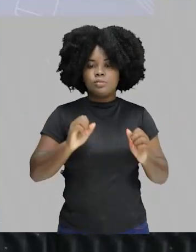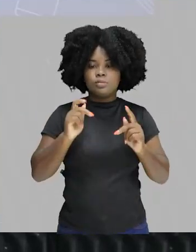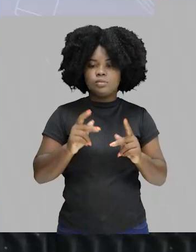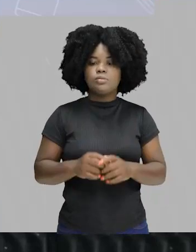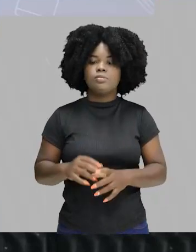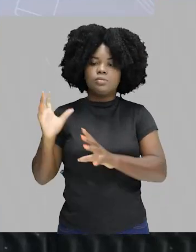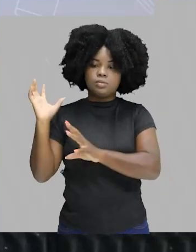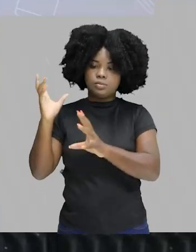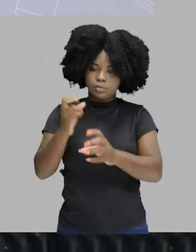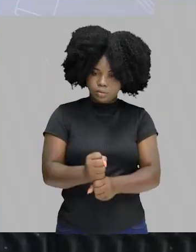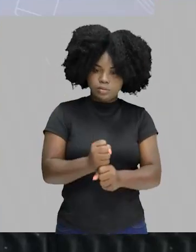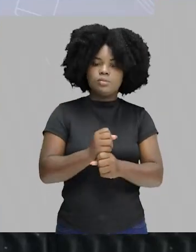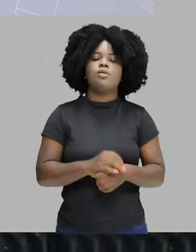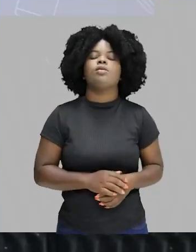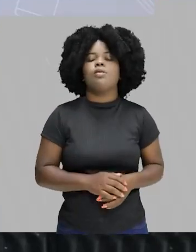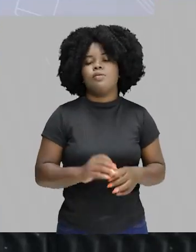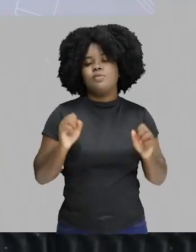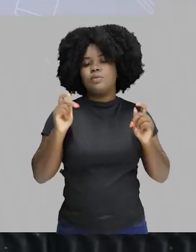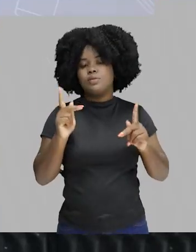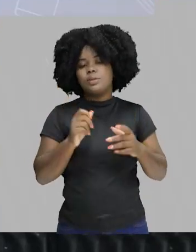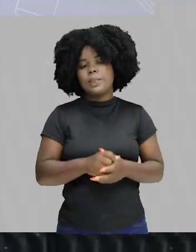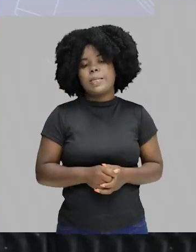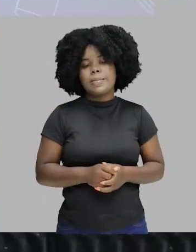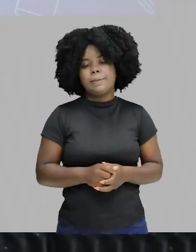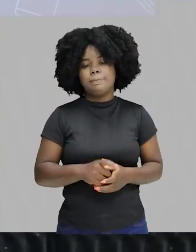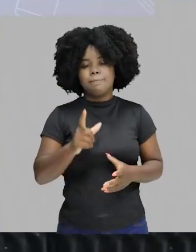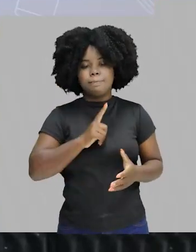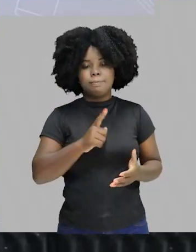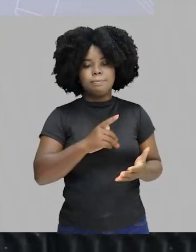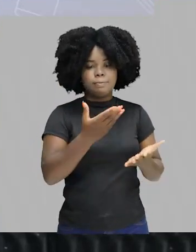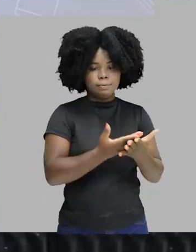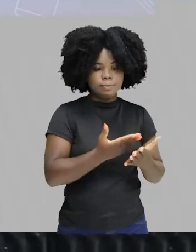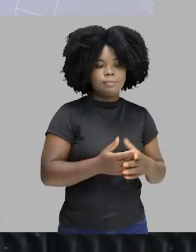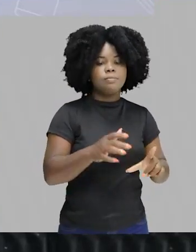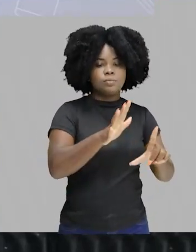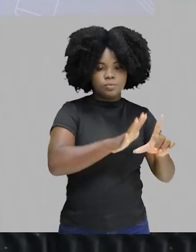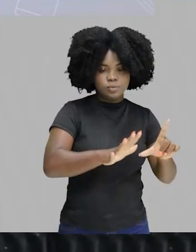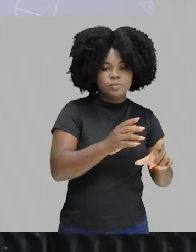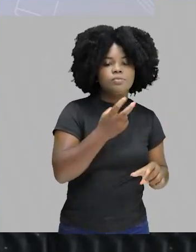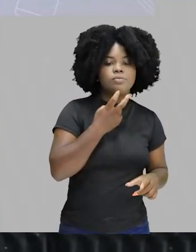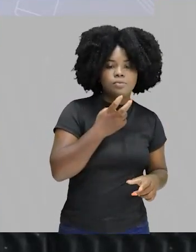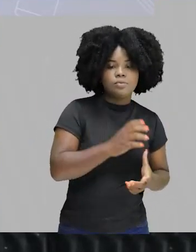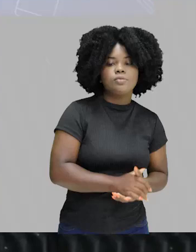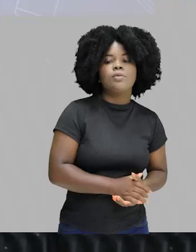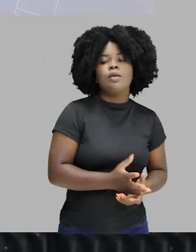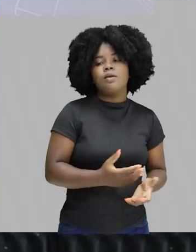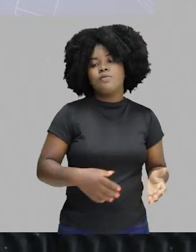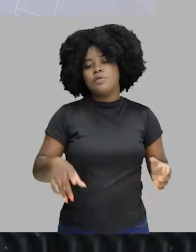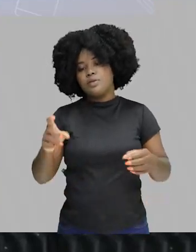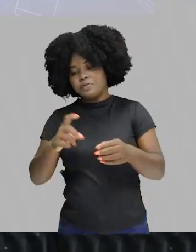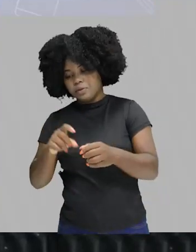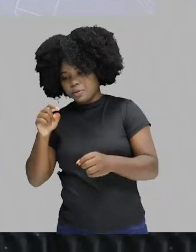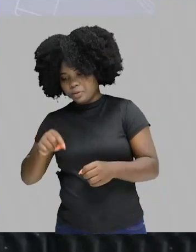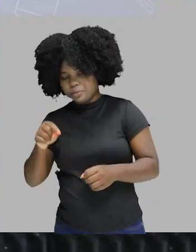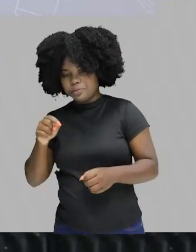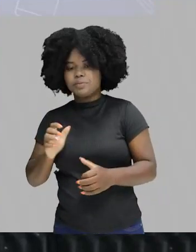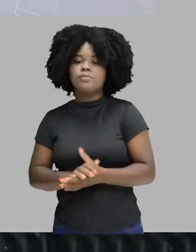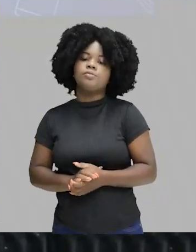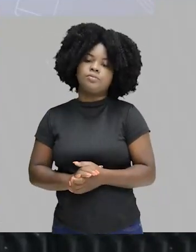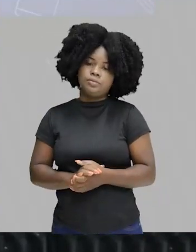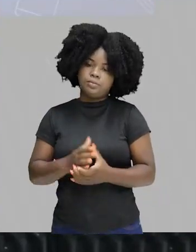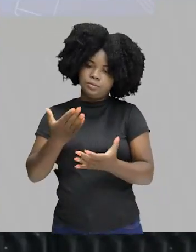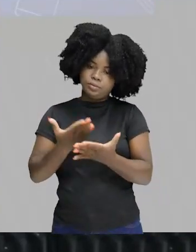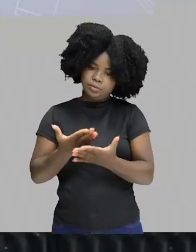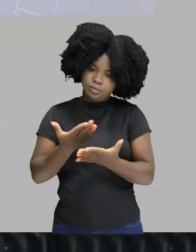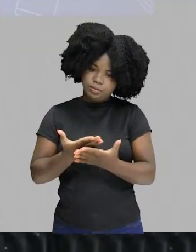conteúdos que já foram feitos, e aí tu retorne com as tuas anotações, ou então com a tua compreensão dali, para que a gente possa fazer um fechamento